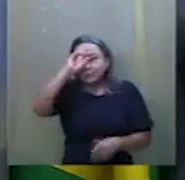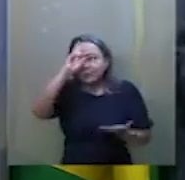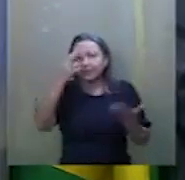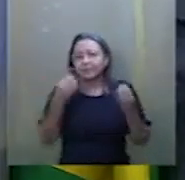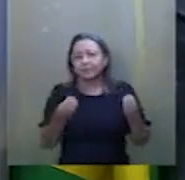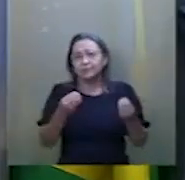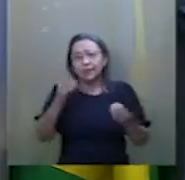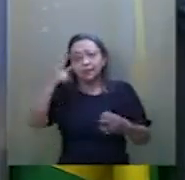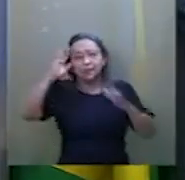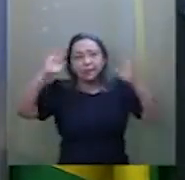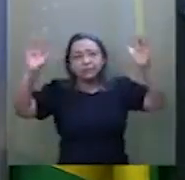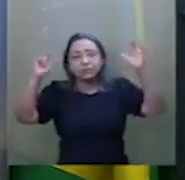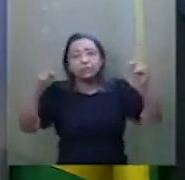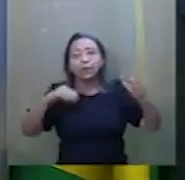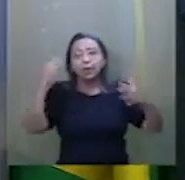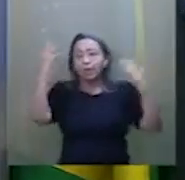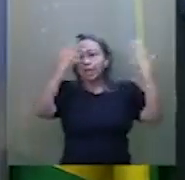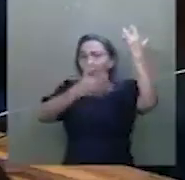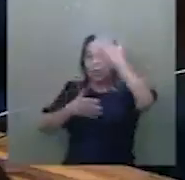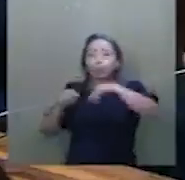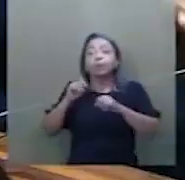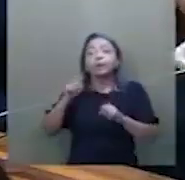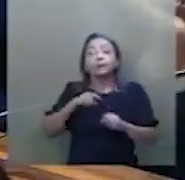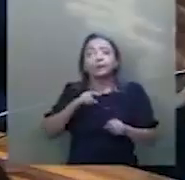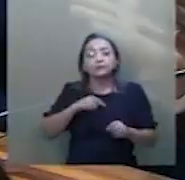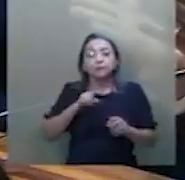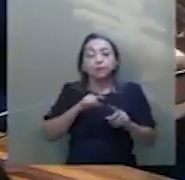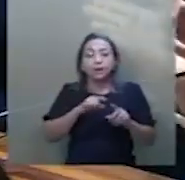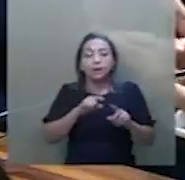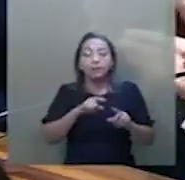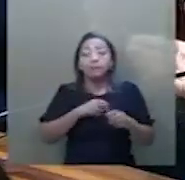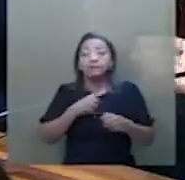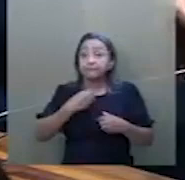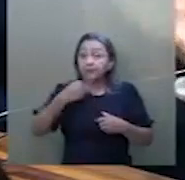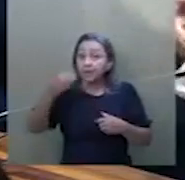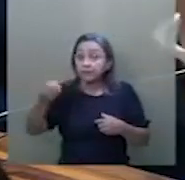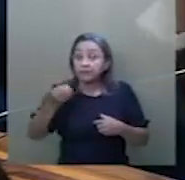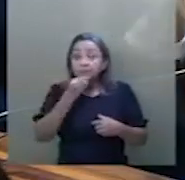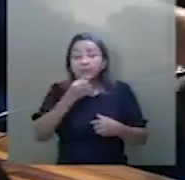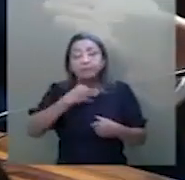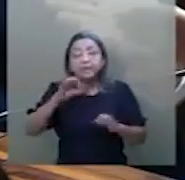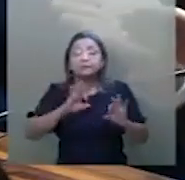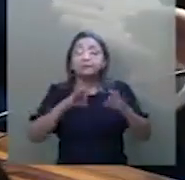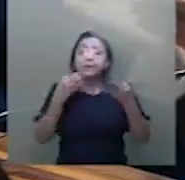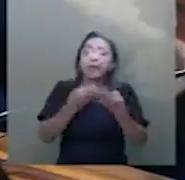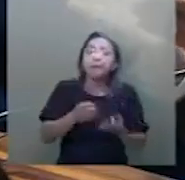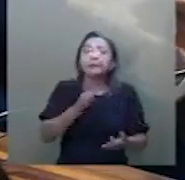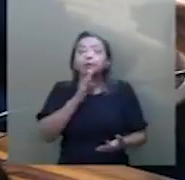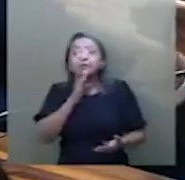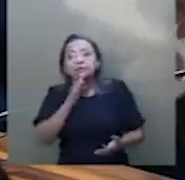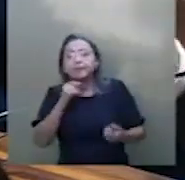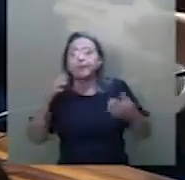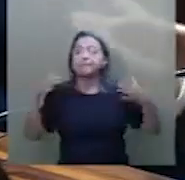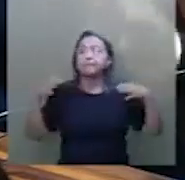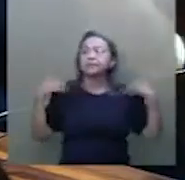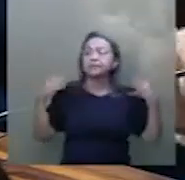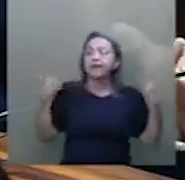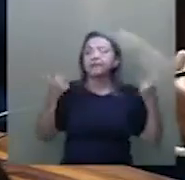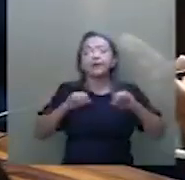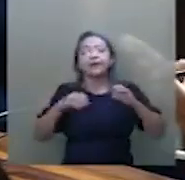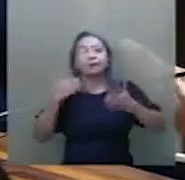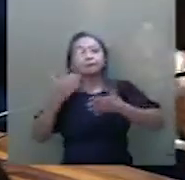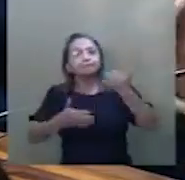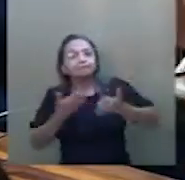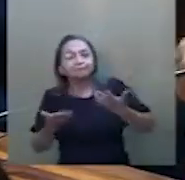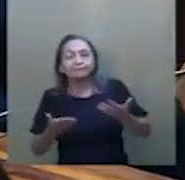Você imagine só o transtorno, o que era para ser uma viagem familiar, para passar o Dia das Mães, todo